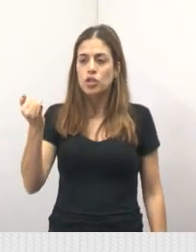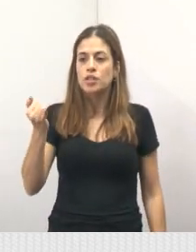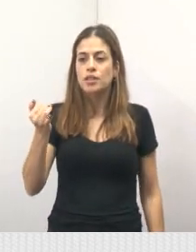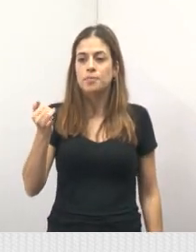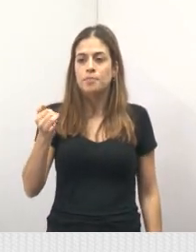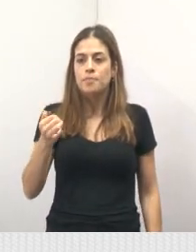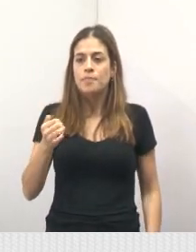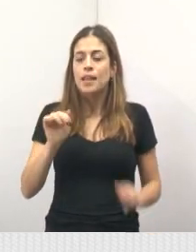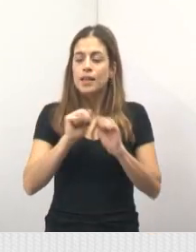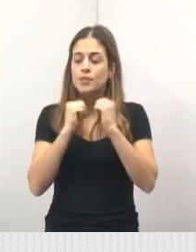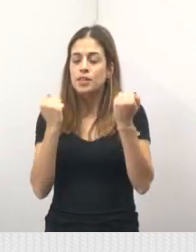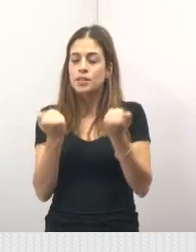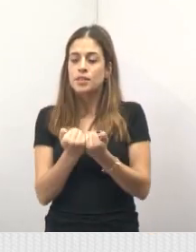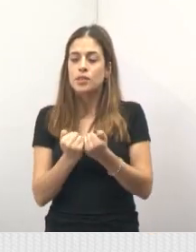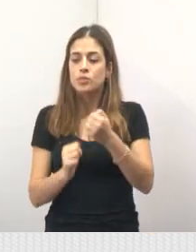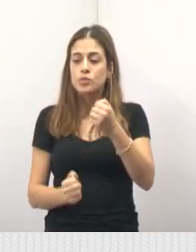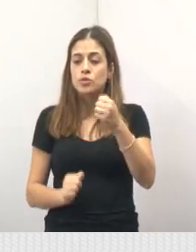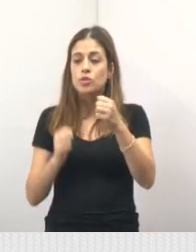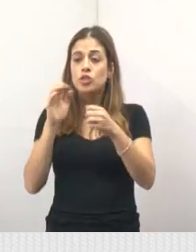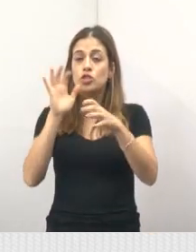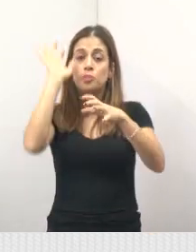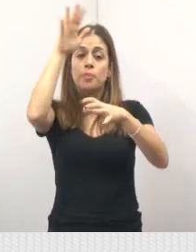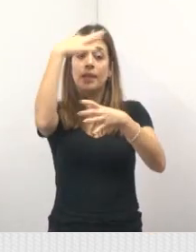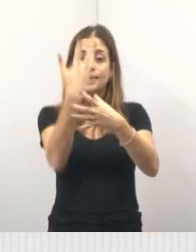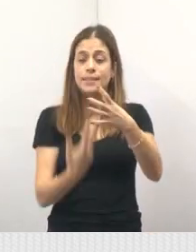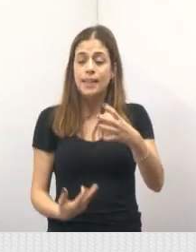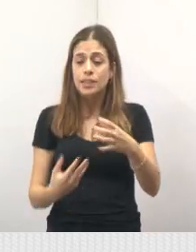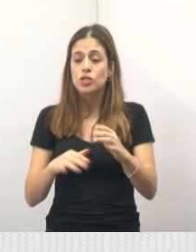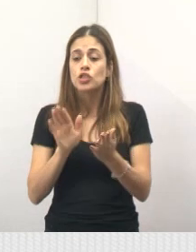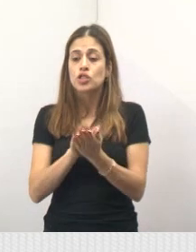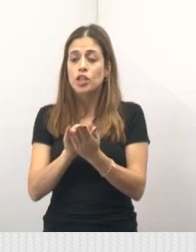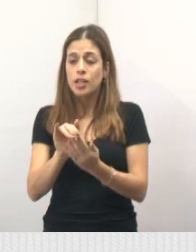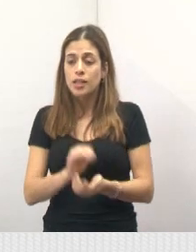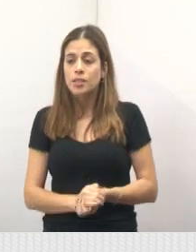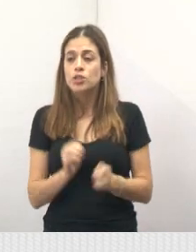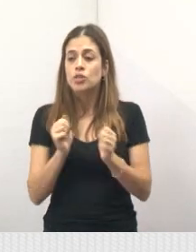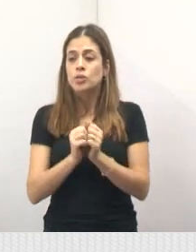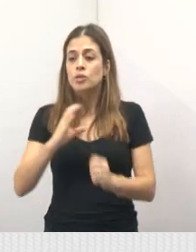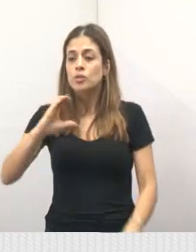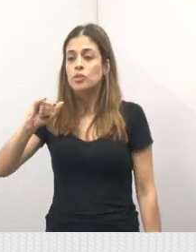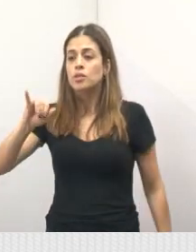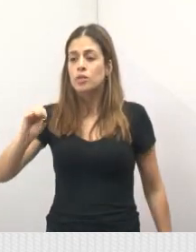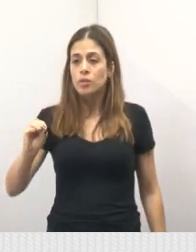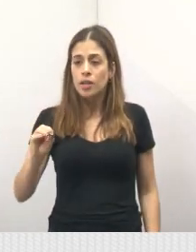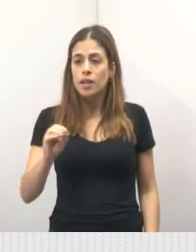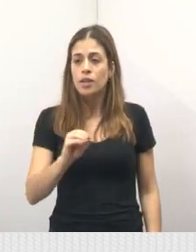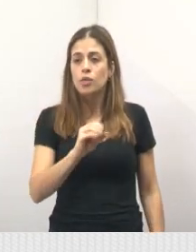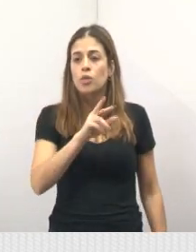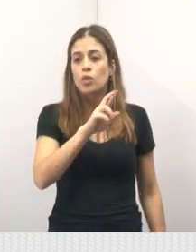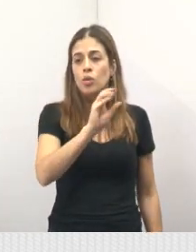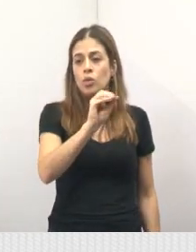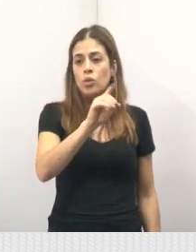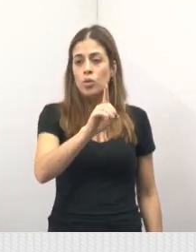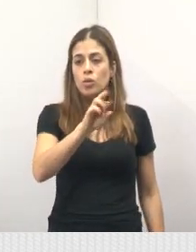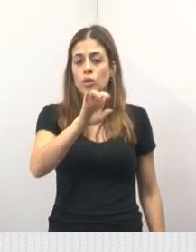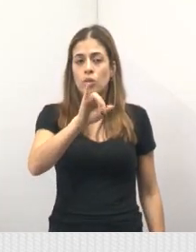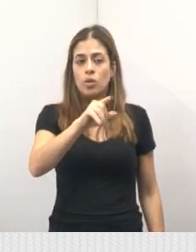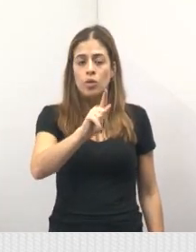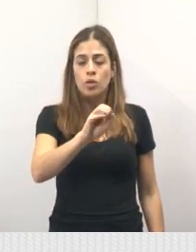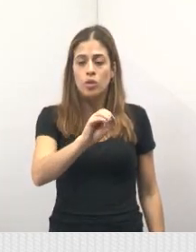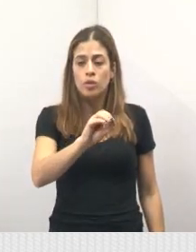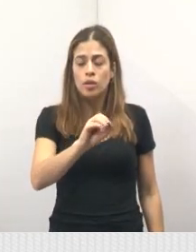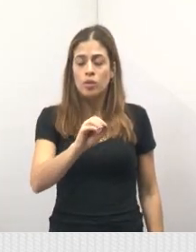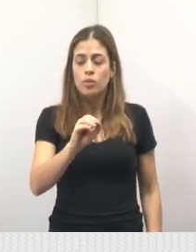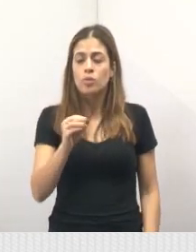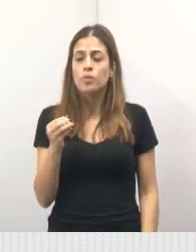Basquetebol de Jacareí. Estive lá com o Caio, o Rodrigo, o Adriano, o técnico de basquete, o Jaú também técnico de